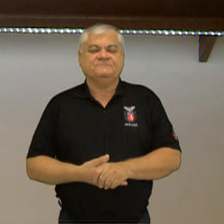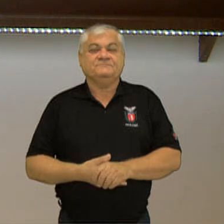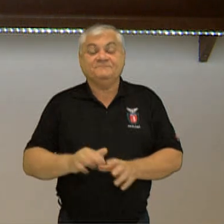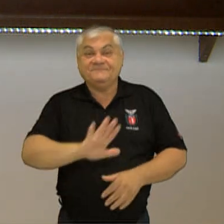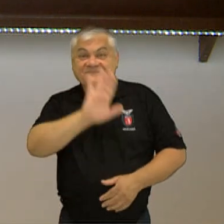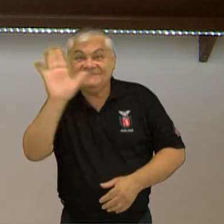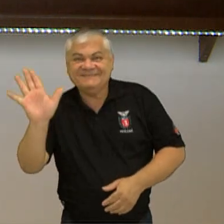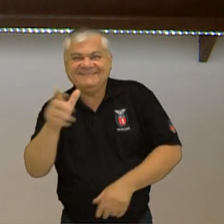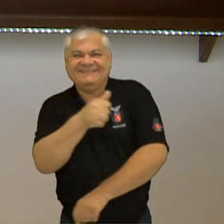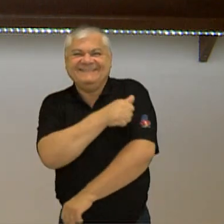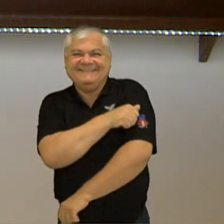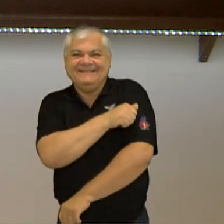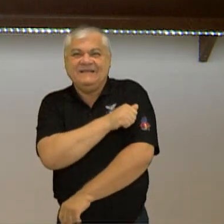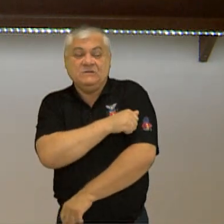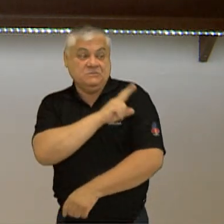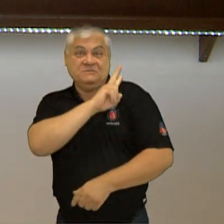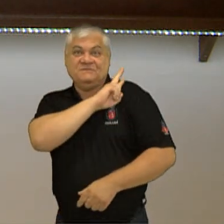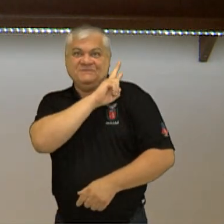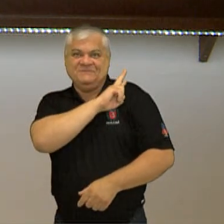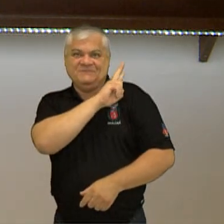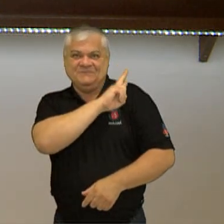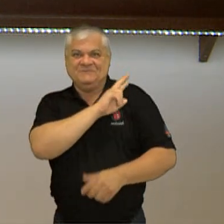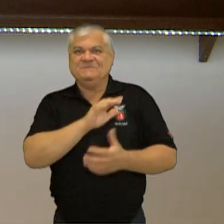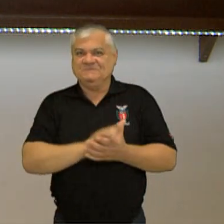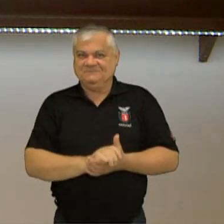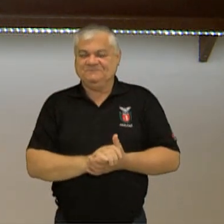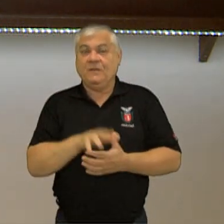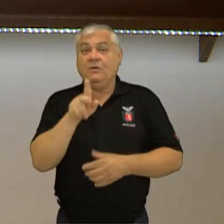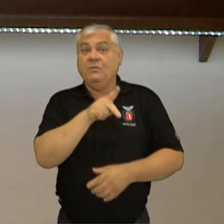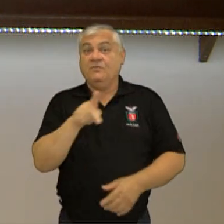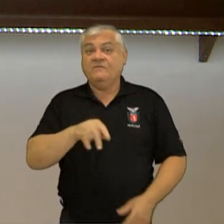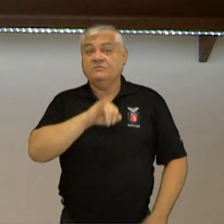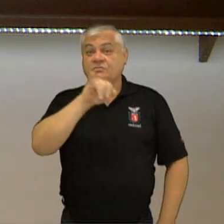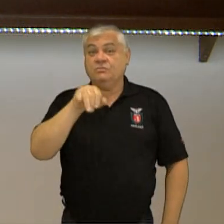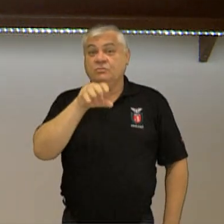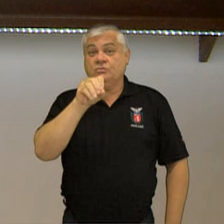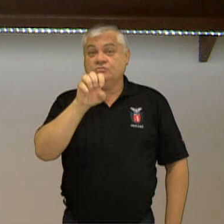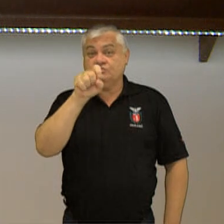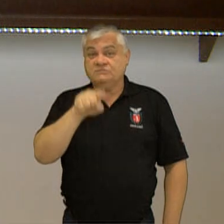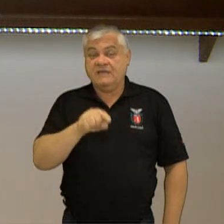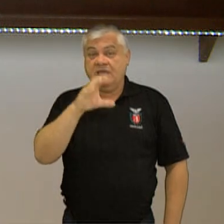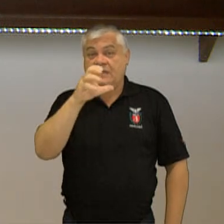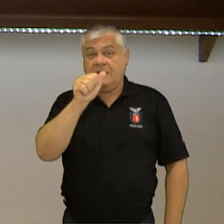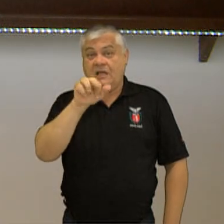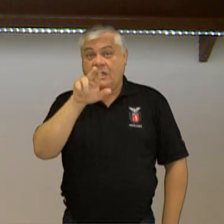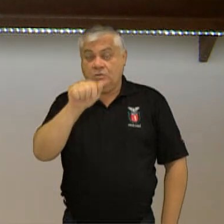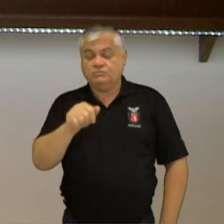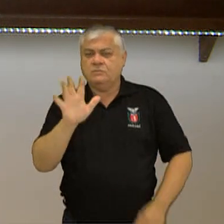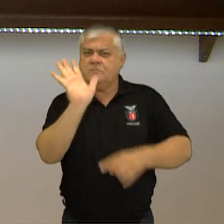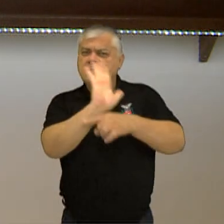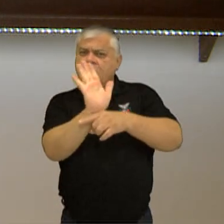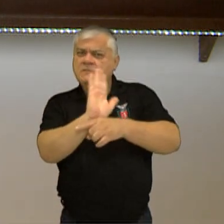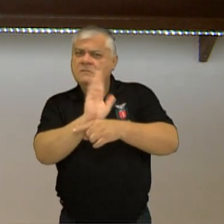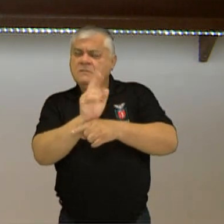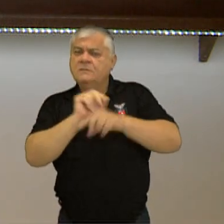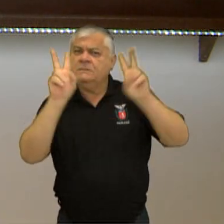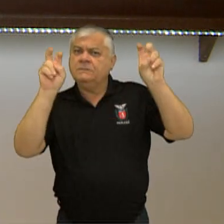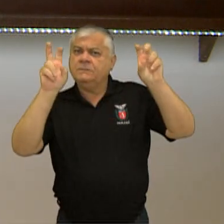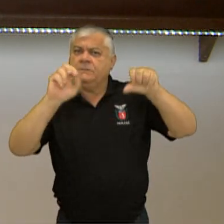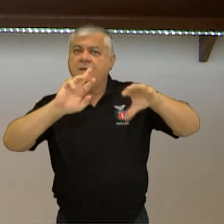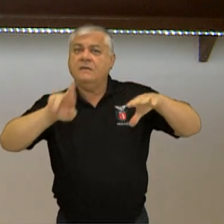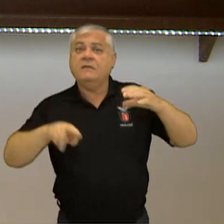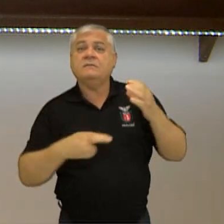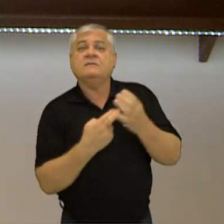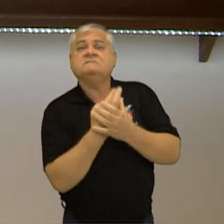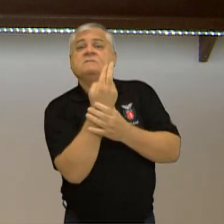Olá, estudantes da segunda série do Ensino Médio, eu sou o professor José Carlos e nesse vídeo a gente vai falar sobre o Renascimento, mas